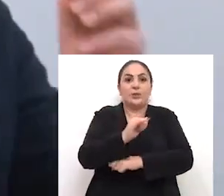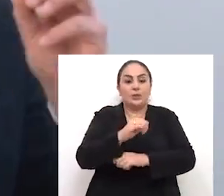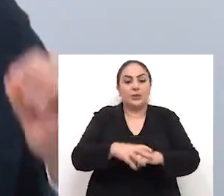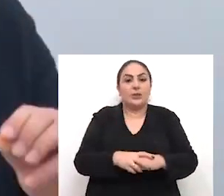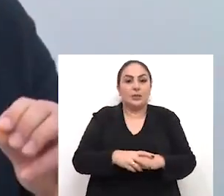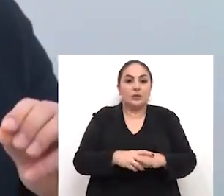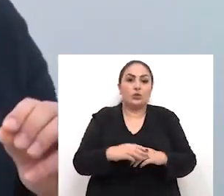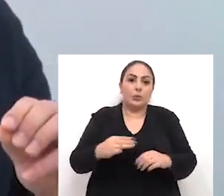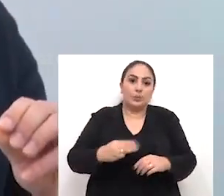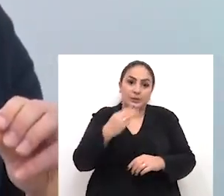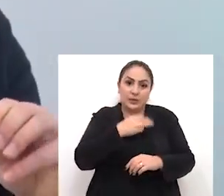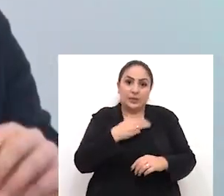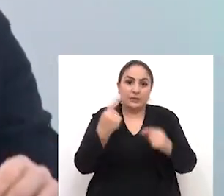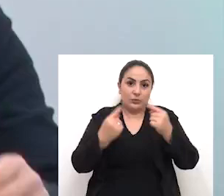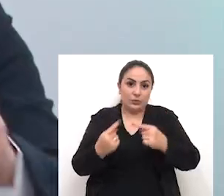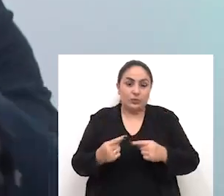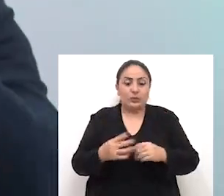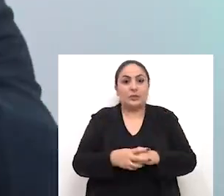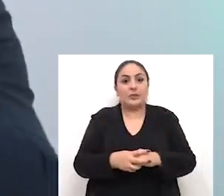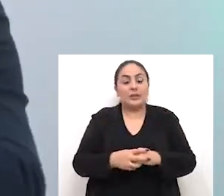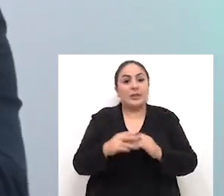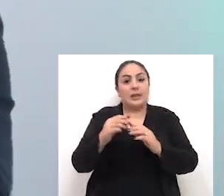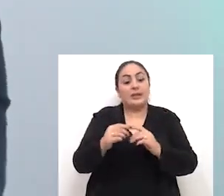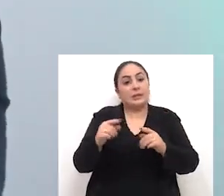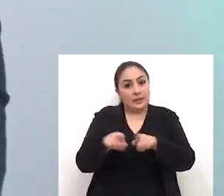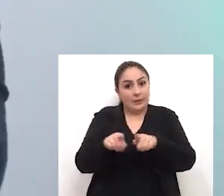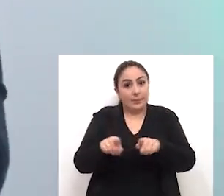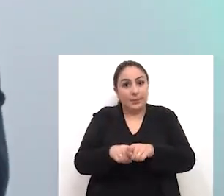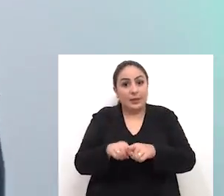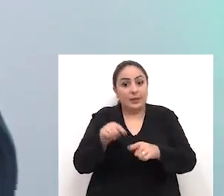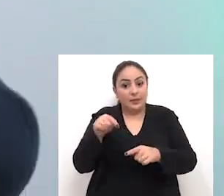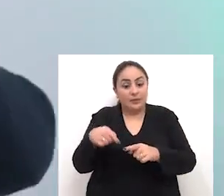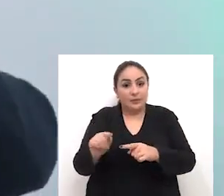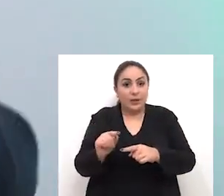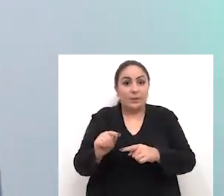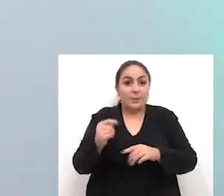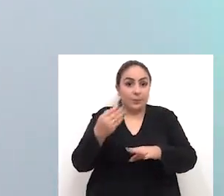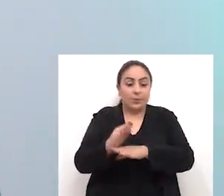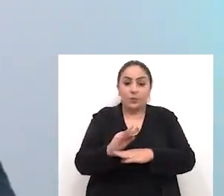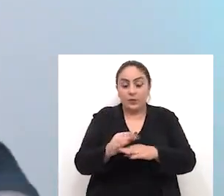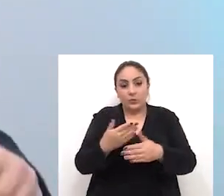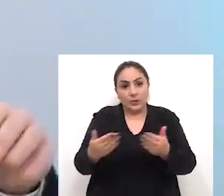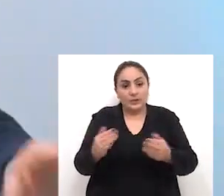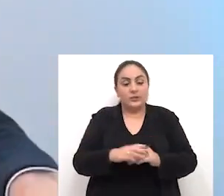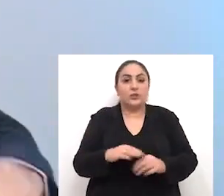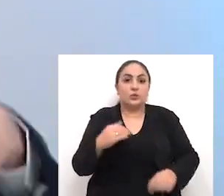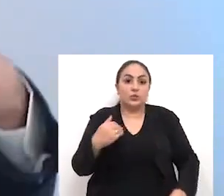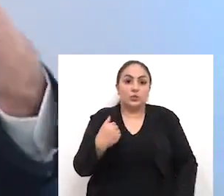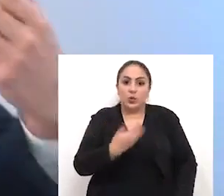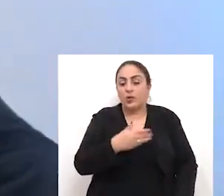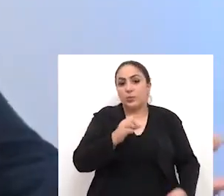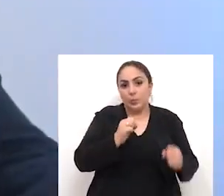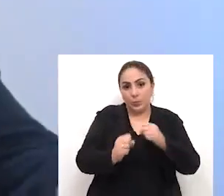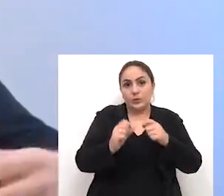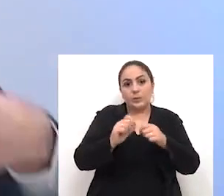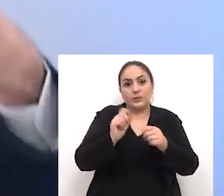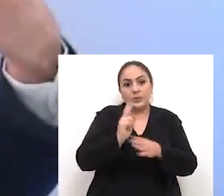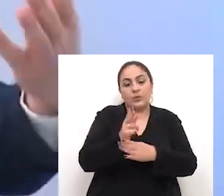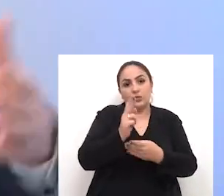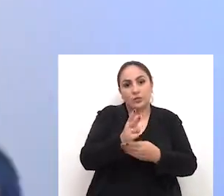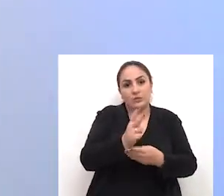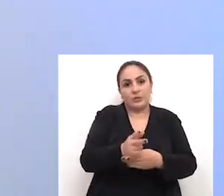civil do ministério da infraestrutura e uma vez que vá para eles e seja aprovado por eles nós poderemos então dar